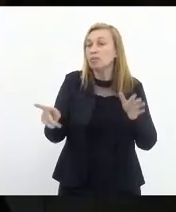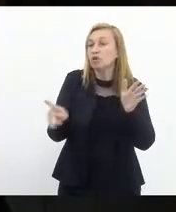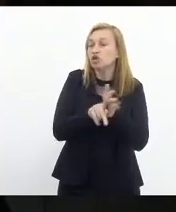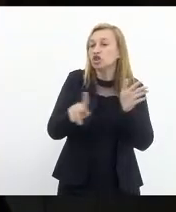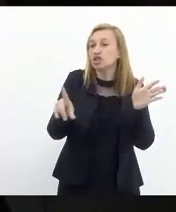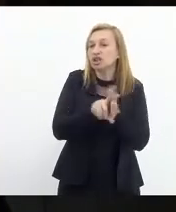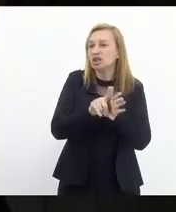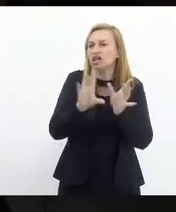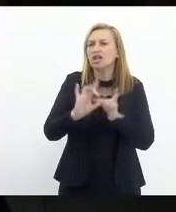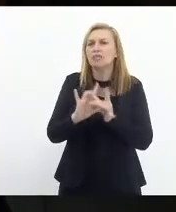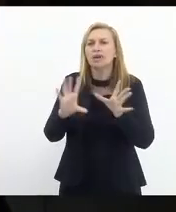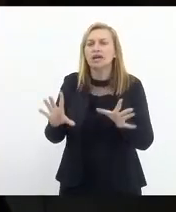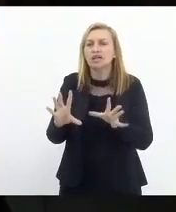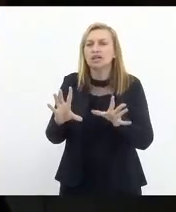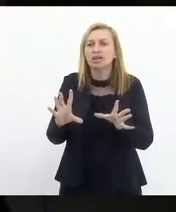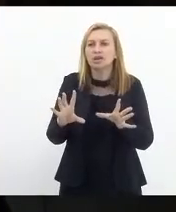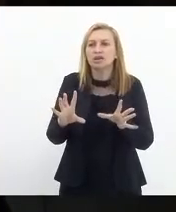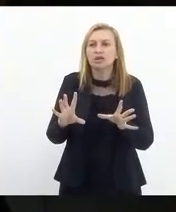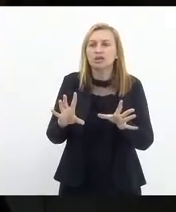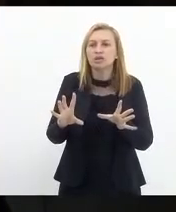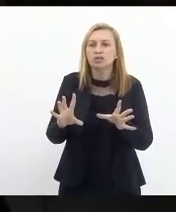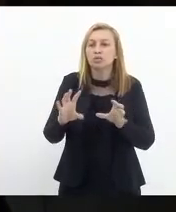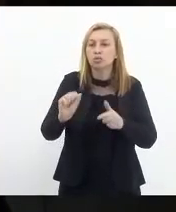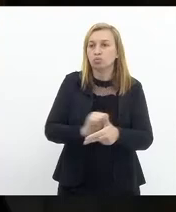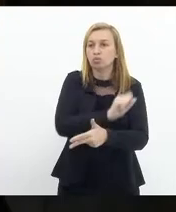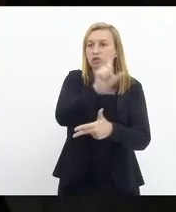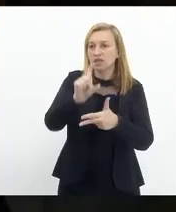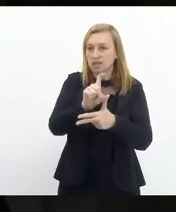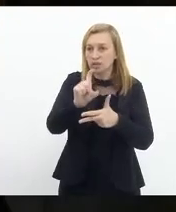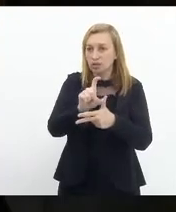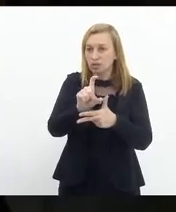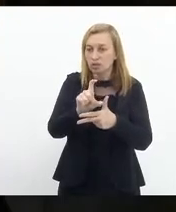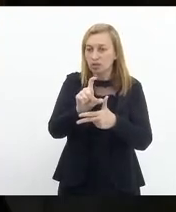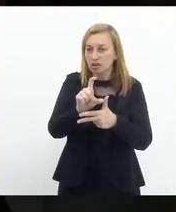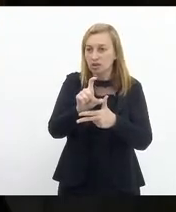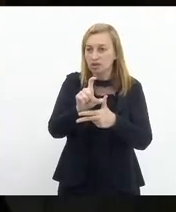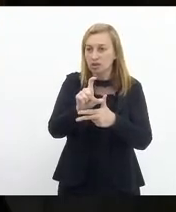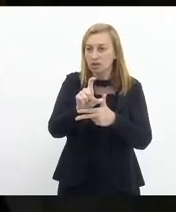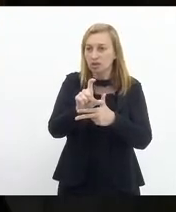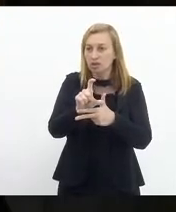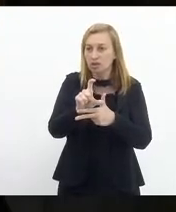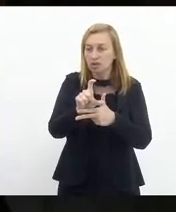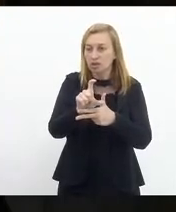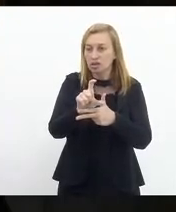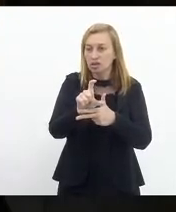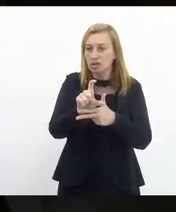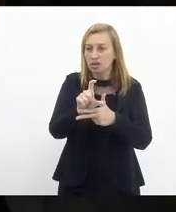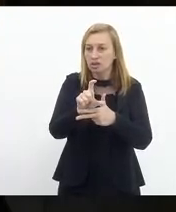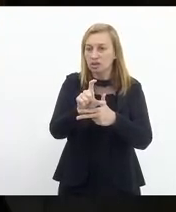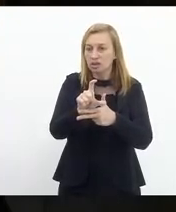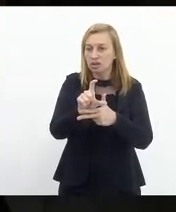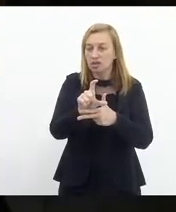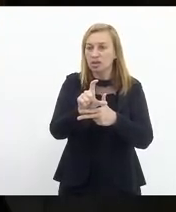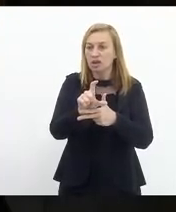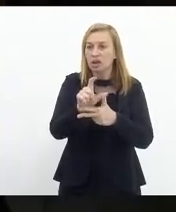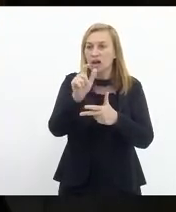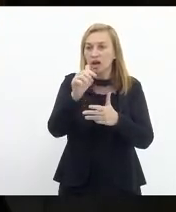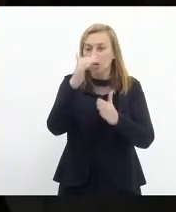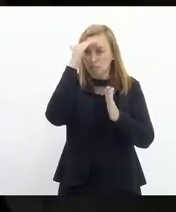autorizativo, para que o executivo faça adesão ao novo regime de recuperação fiscal. Na quarta,